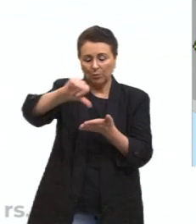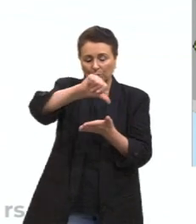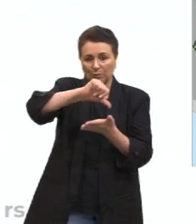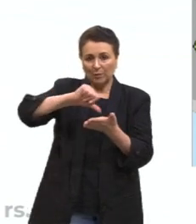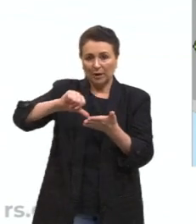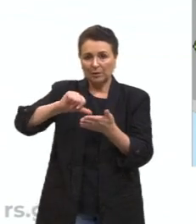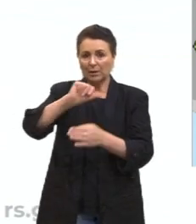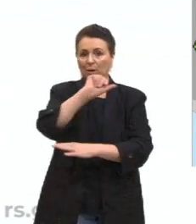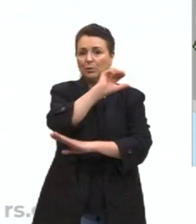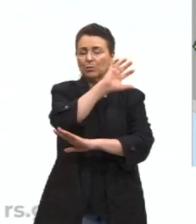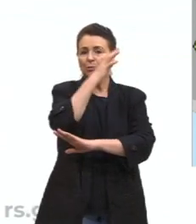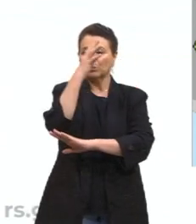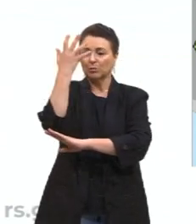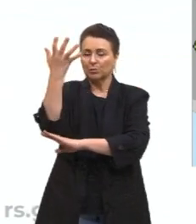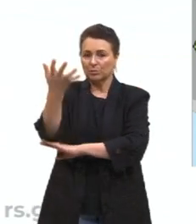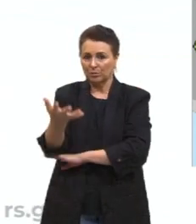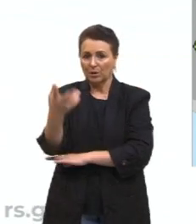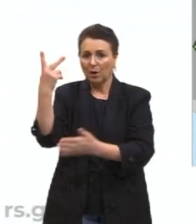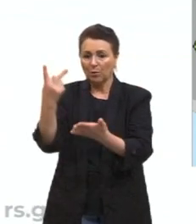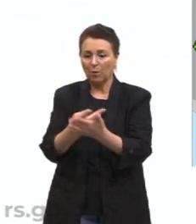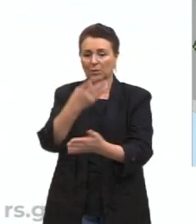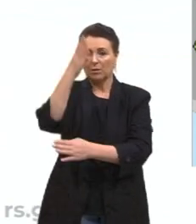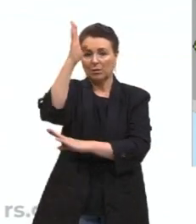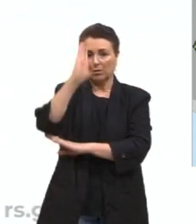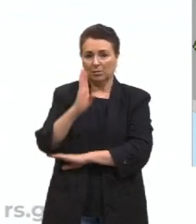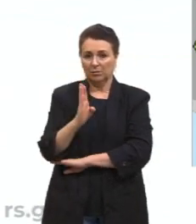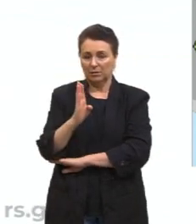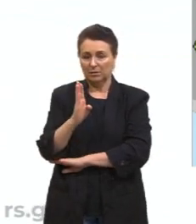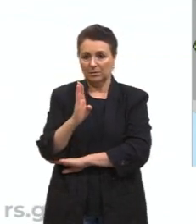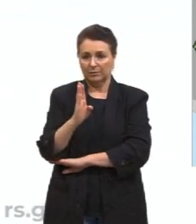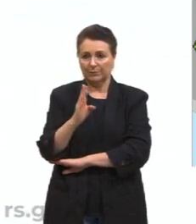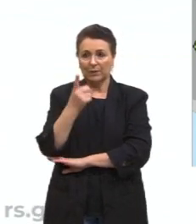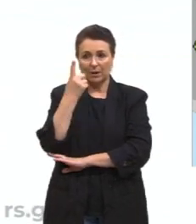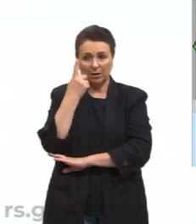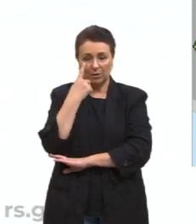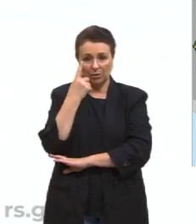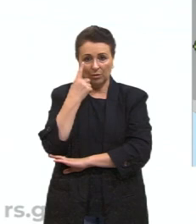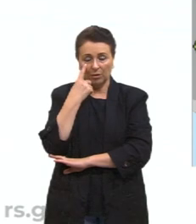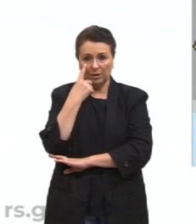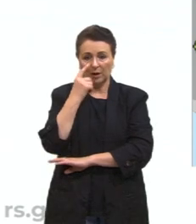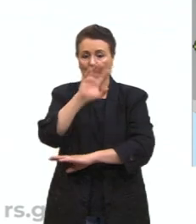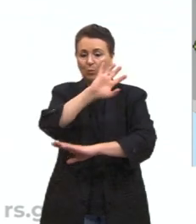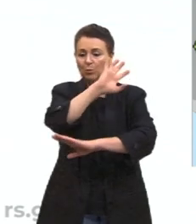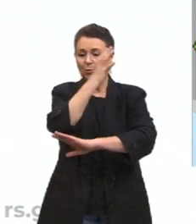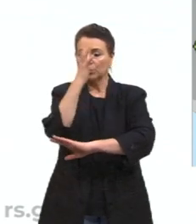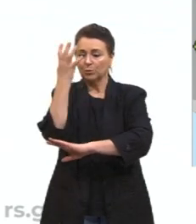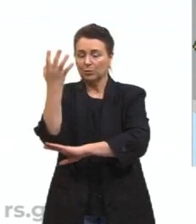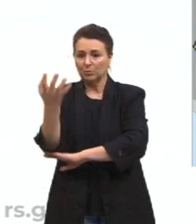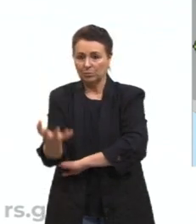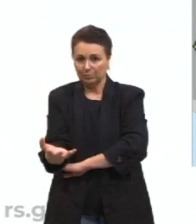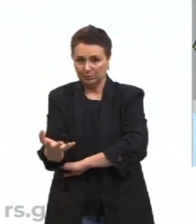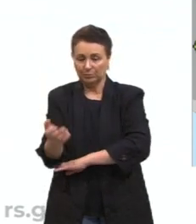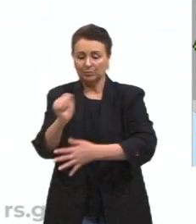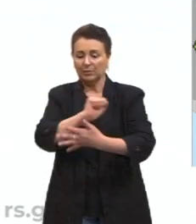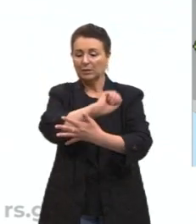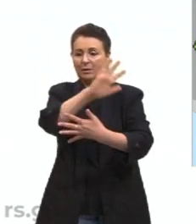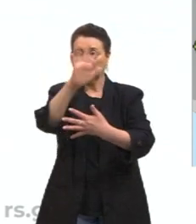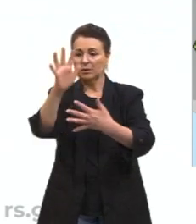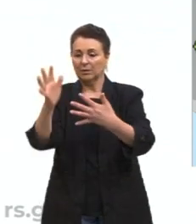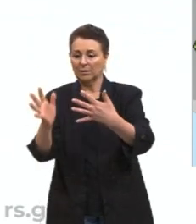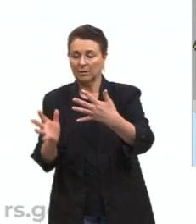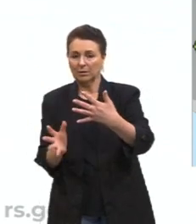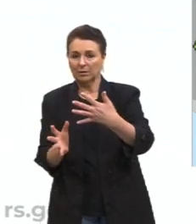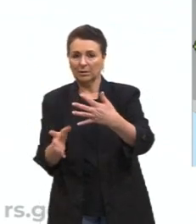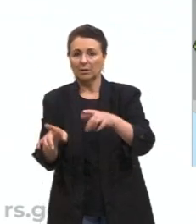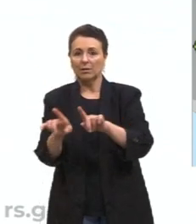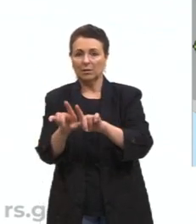desmatamentos que ocorreram no Brasil, né? Então vejam, você pode observar o desmatamento da mata atlântica, né?